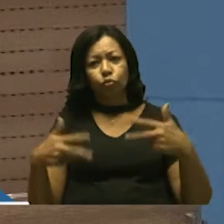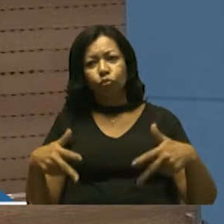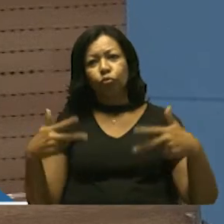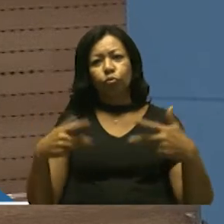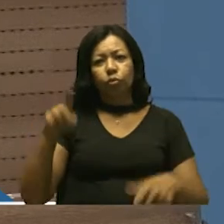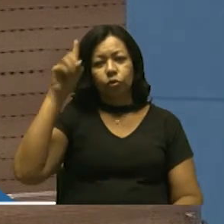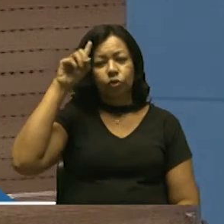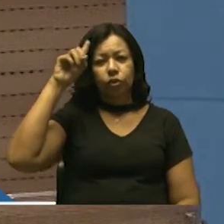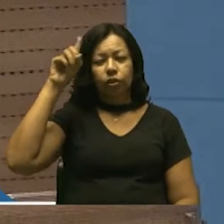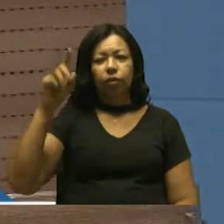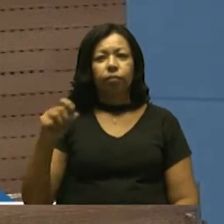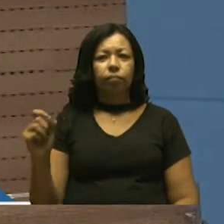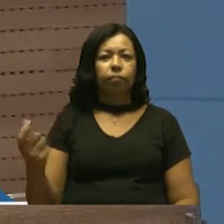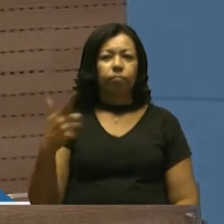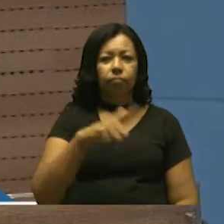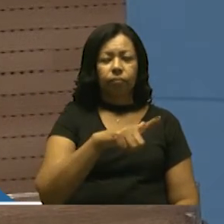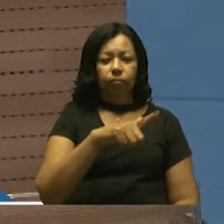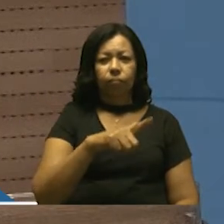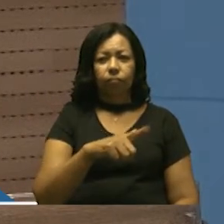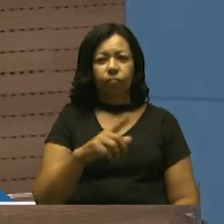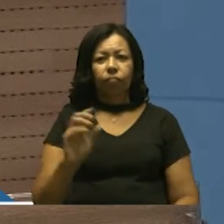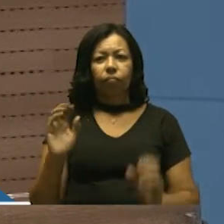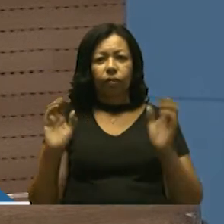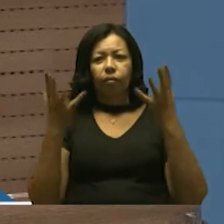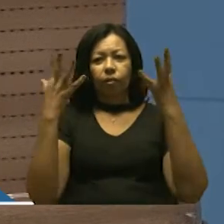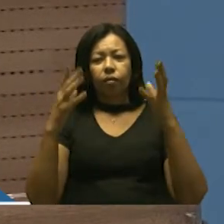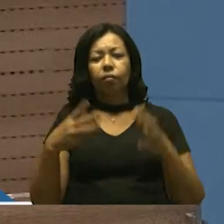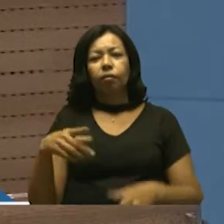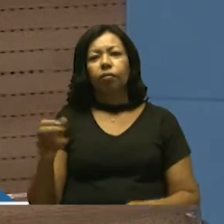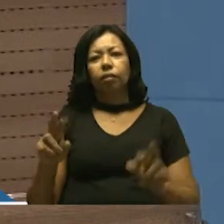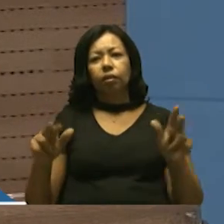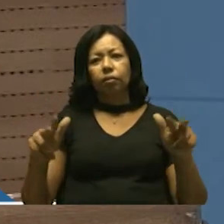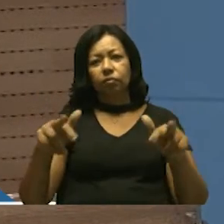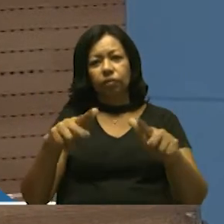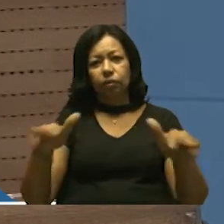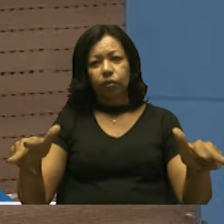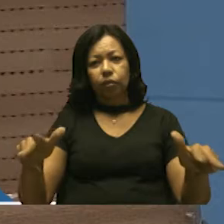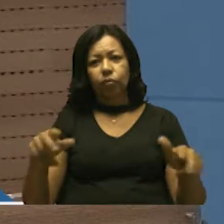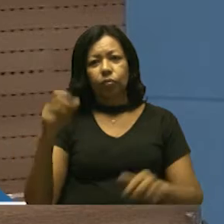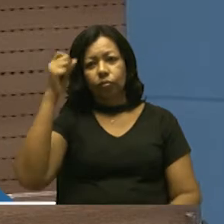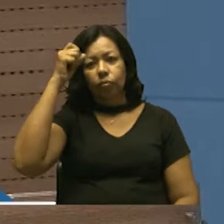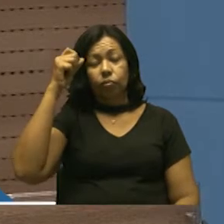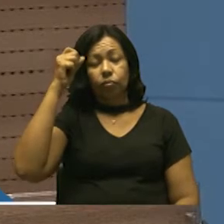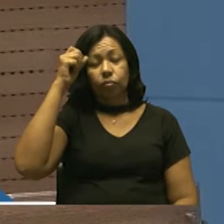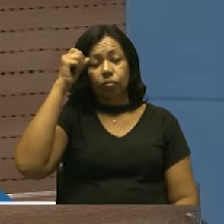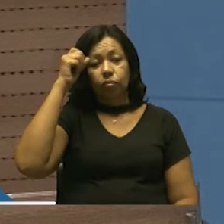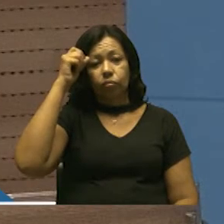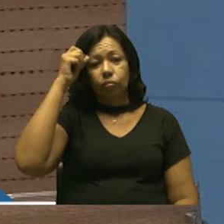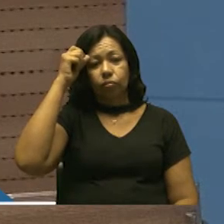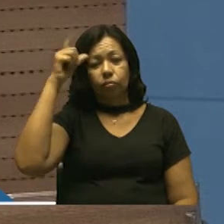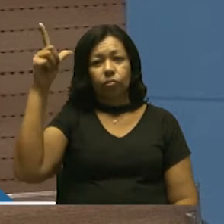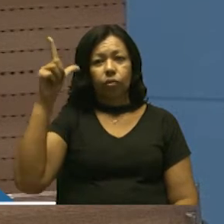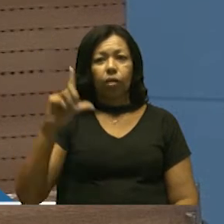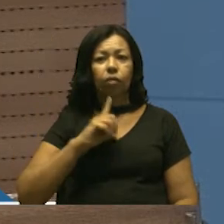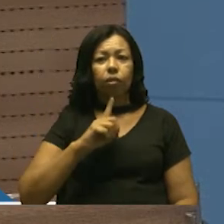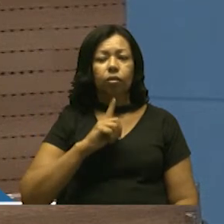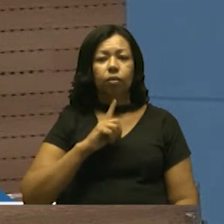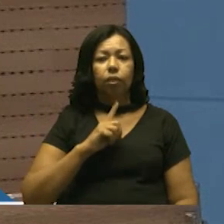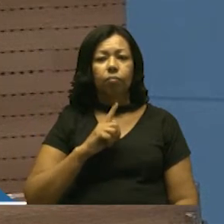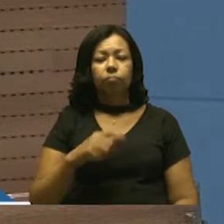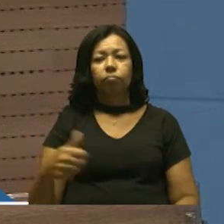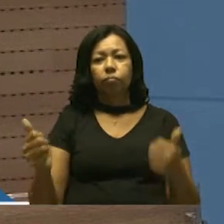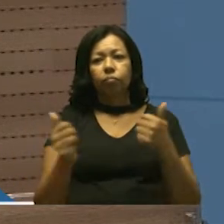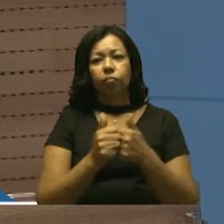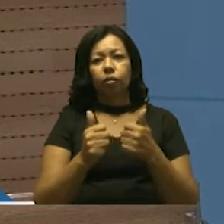do dia do hip-hop, da semana, da comemoração e dessa diversidade cultural que nós temos, vereador Ivan. Agora há pouco,